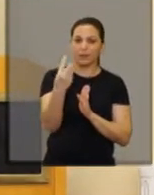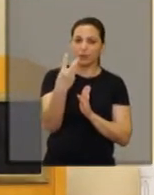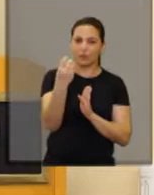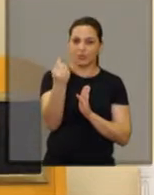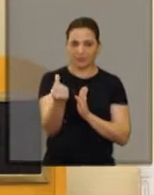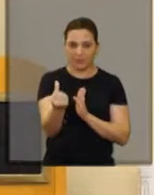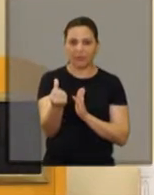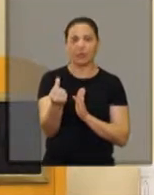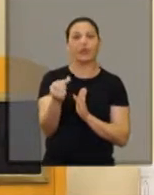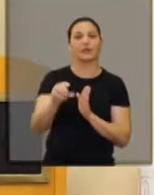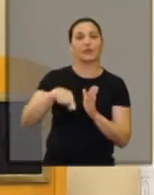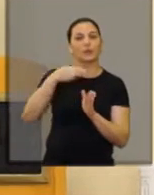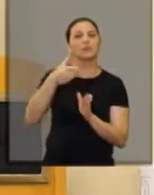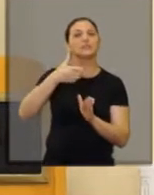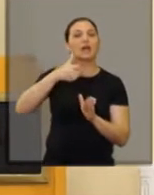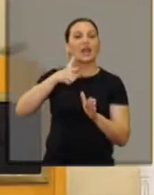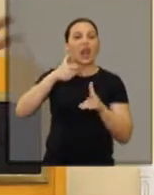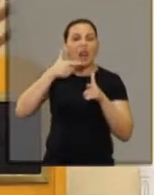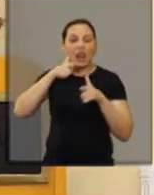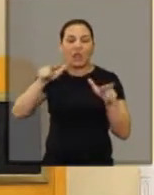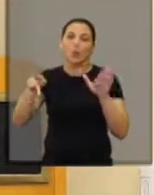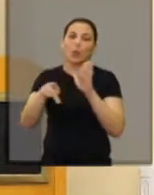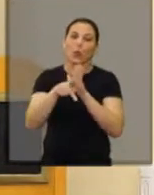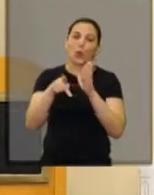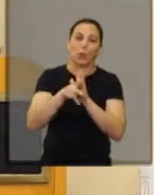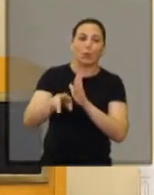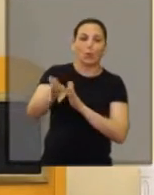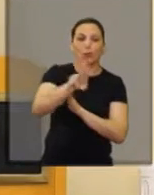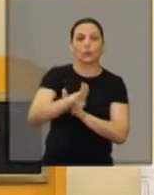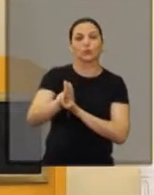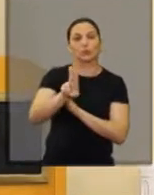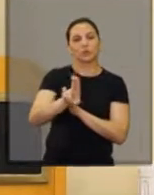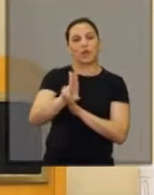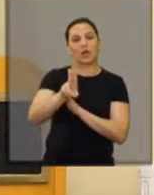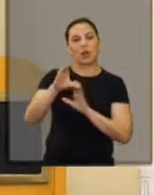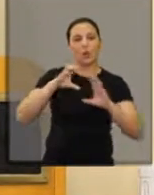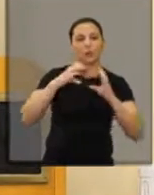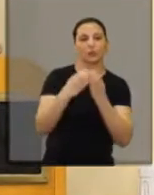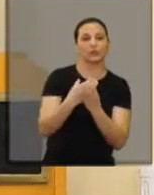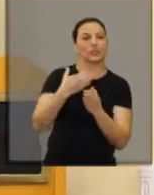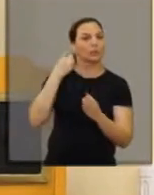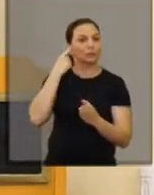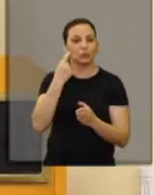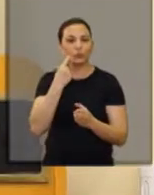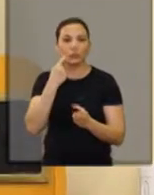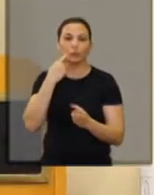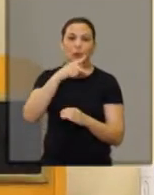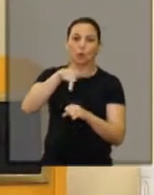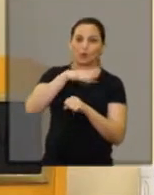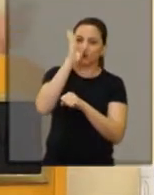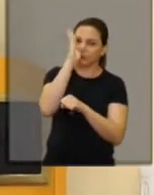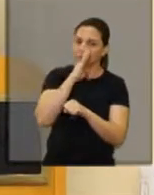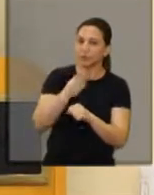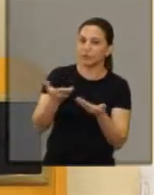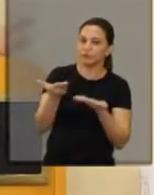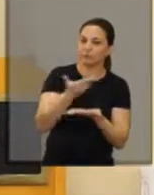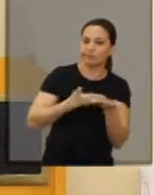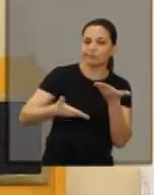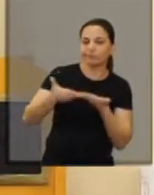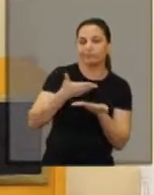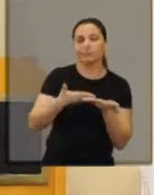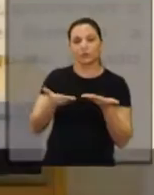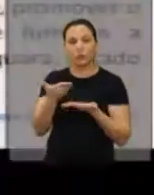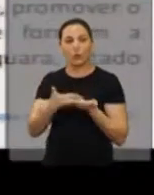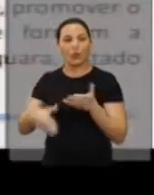modalidade visuogestual, oriunda da comunidade surda nacional. Ela tem por objetivo promover o intercâmbio entre